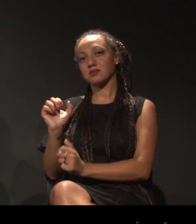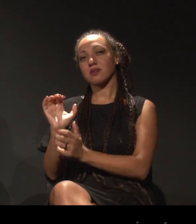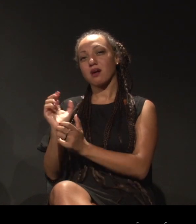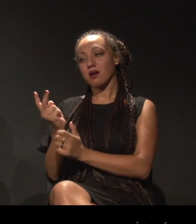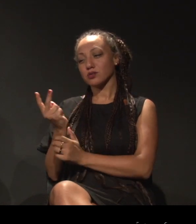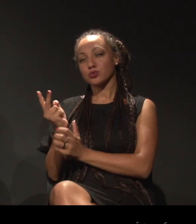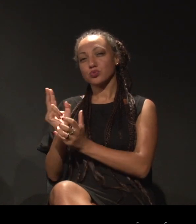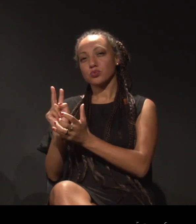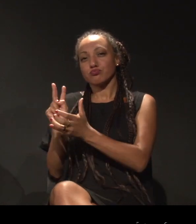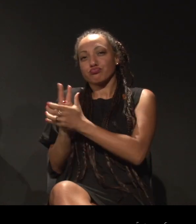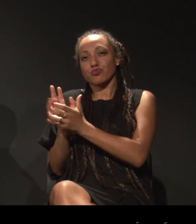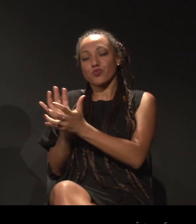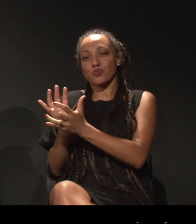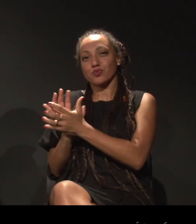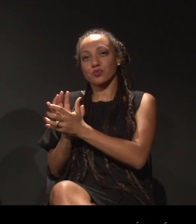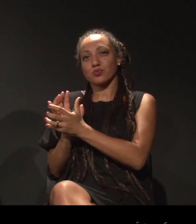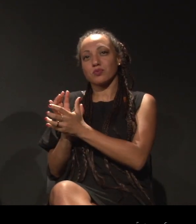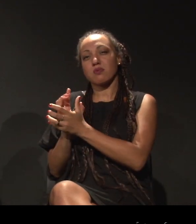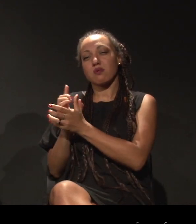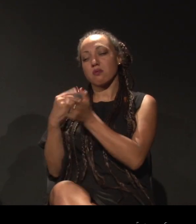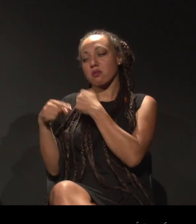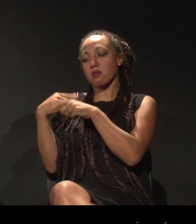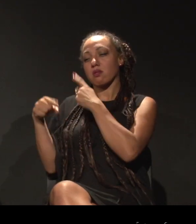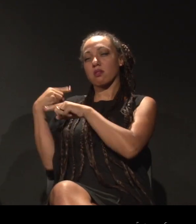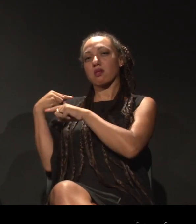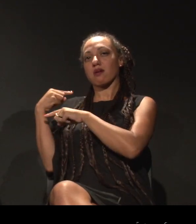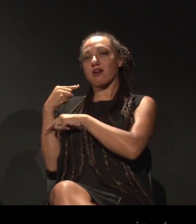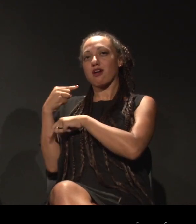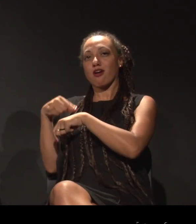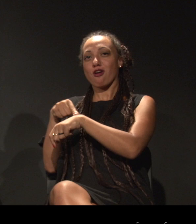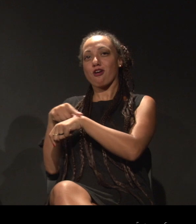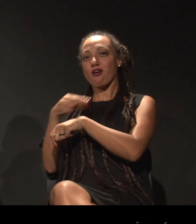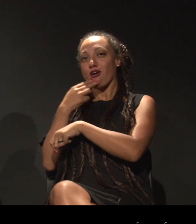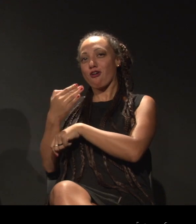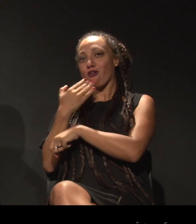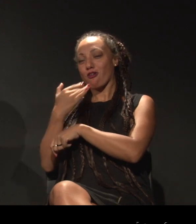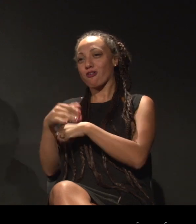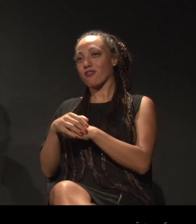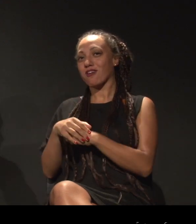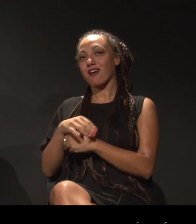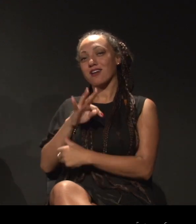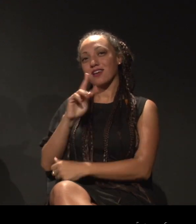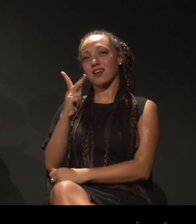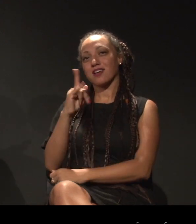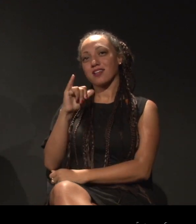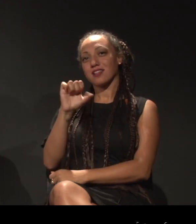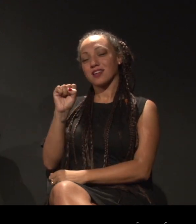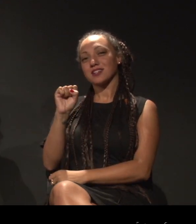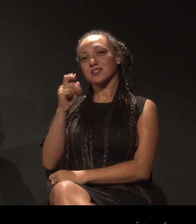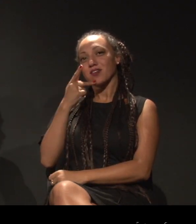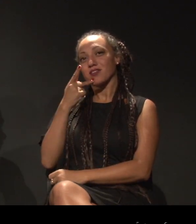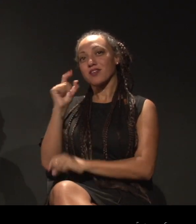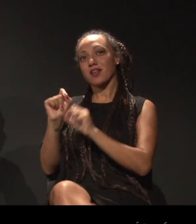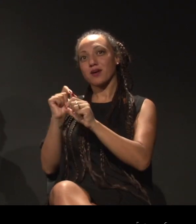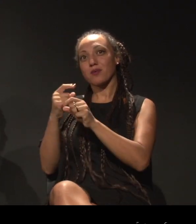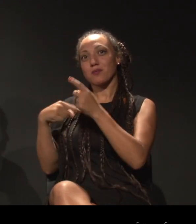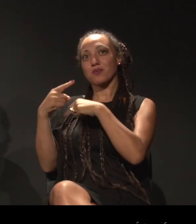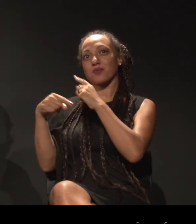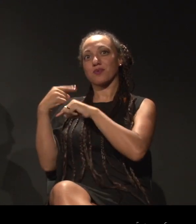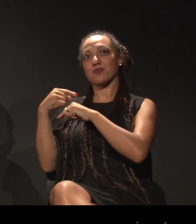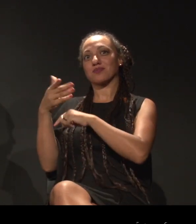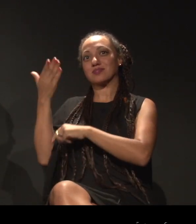coletivo Antepassados de Cor. E aí a Thaís vai falar um pouco sobre o Antepassados Antes Passado.